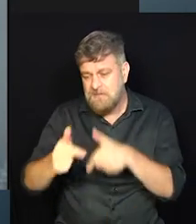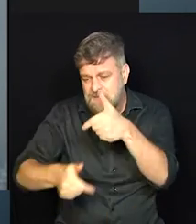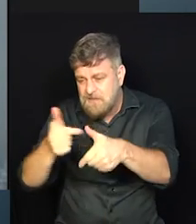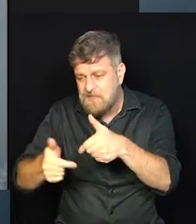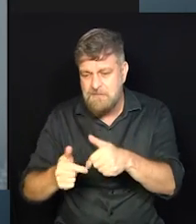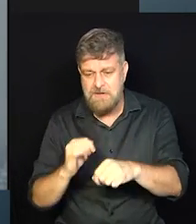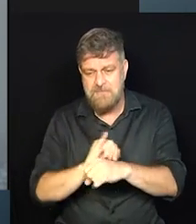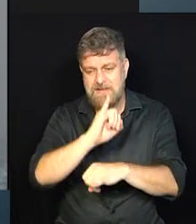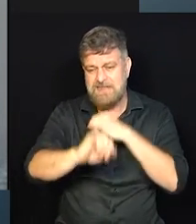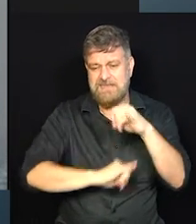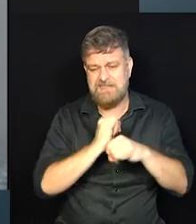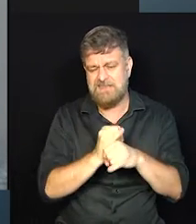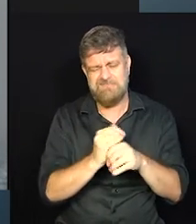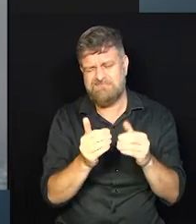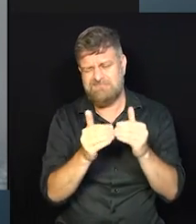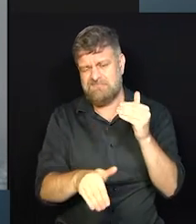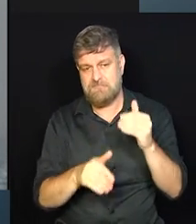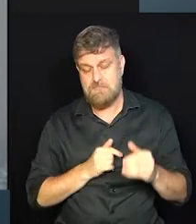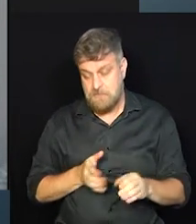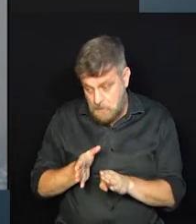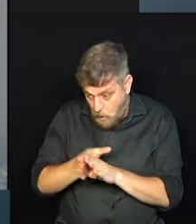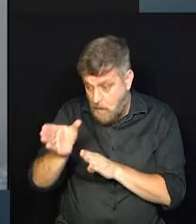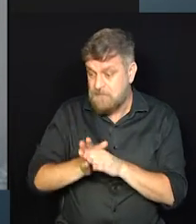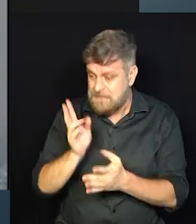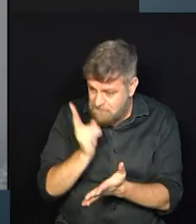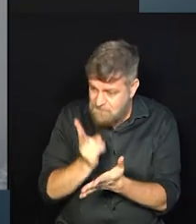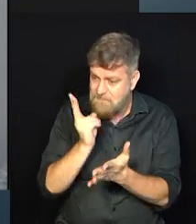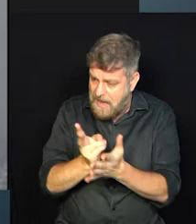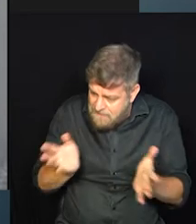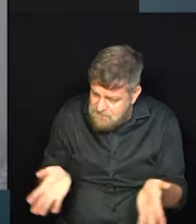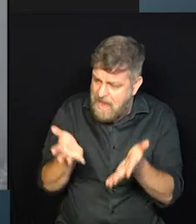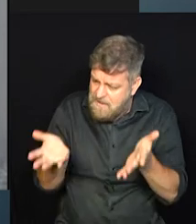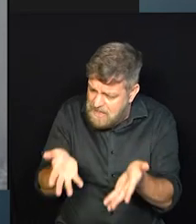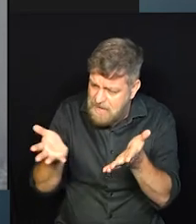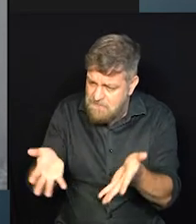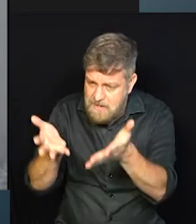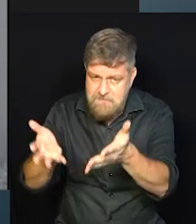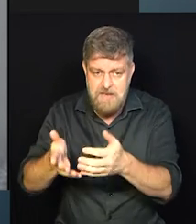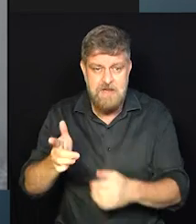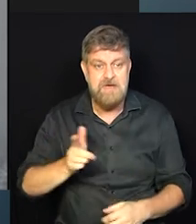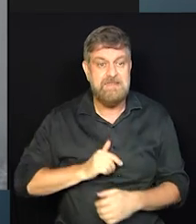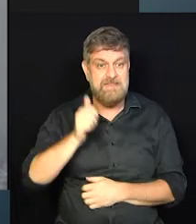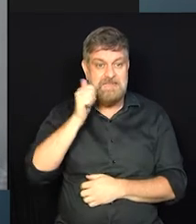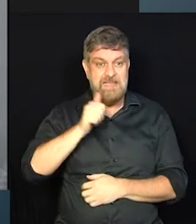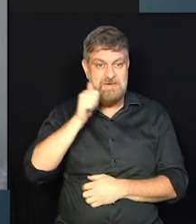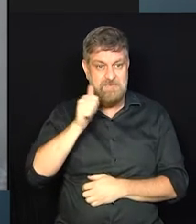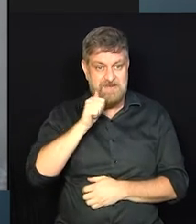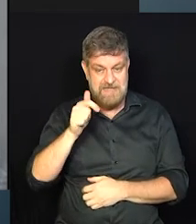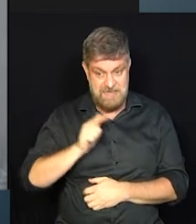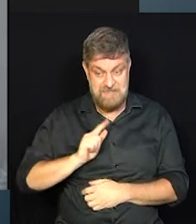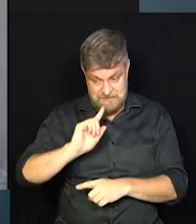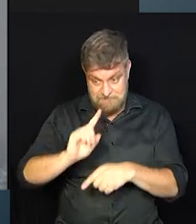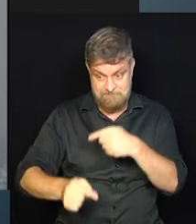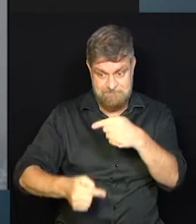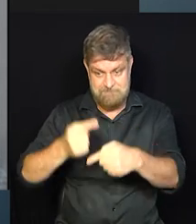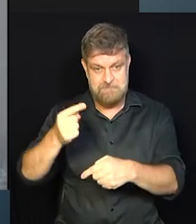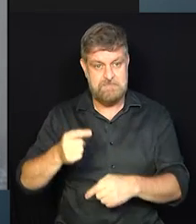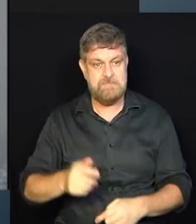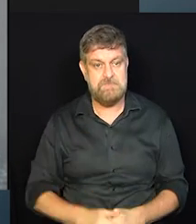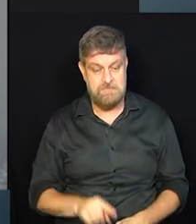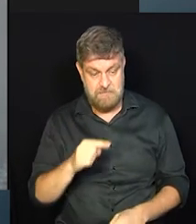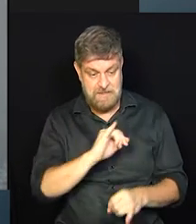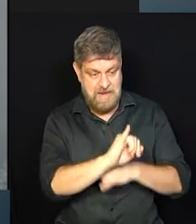Eu sempre falo, olha, continua, continua, segue em frente. Muitas mulheres estão tendo sucesso